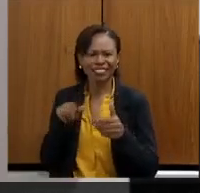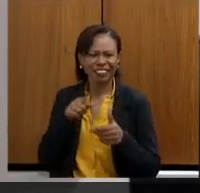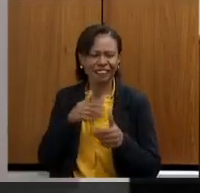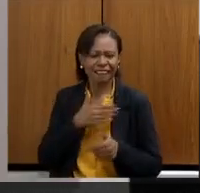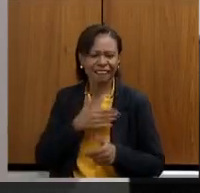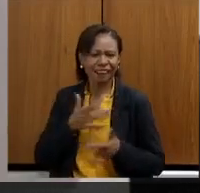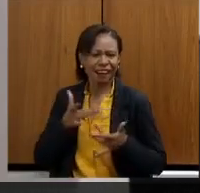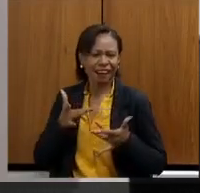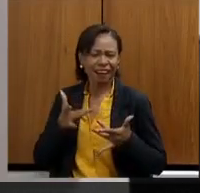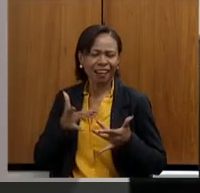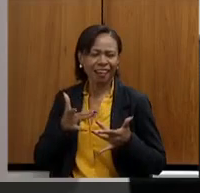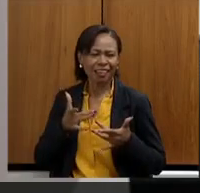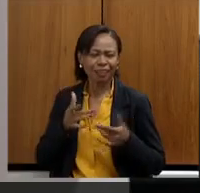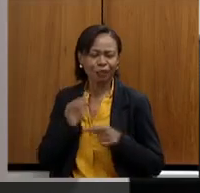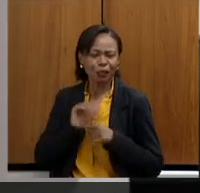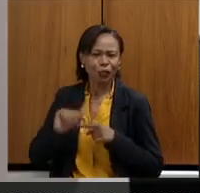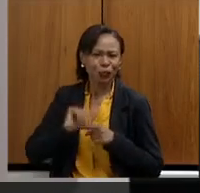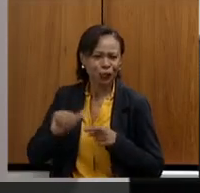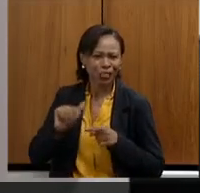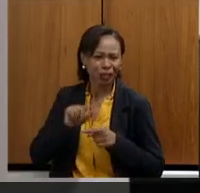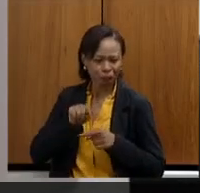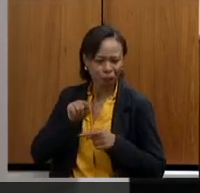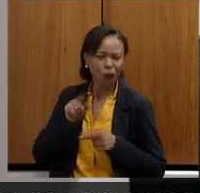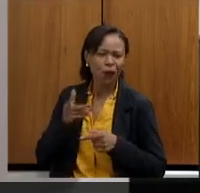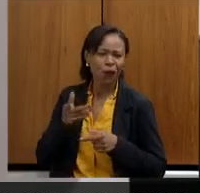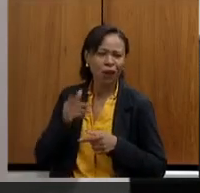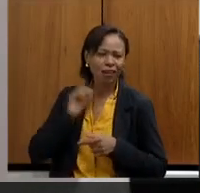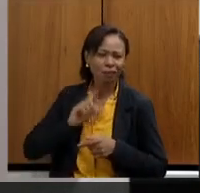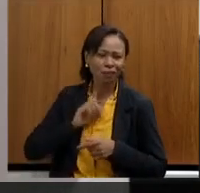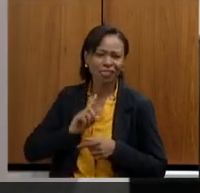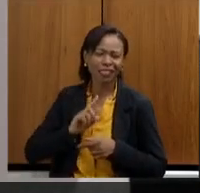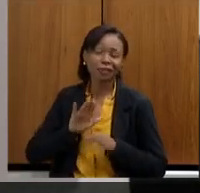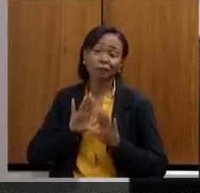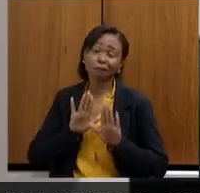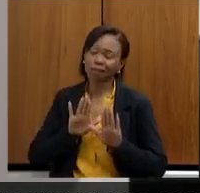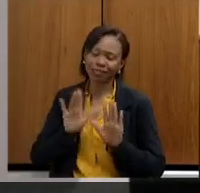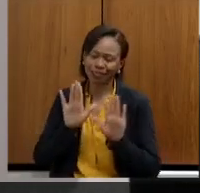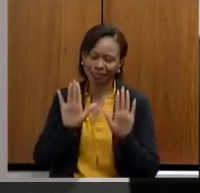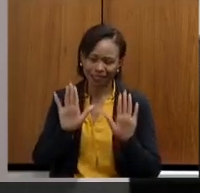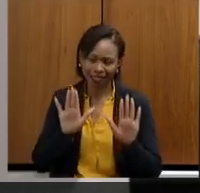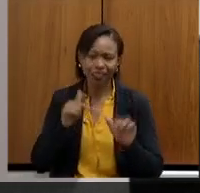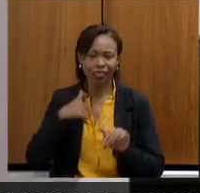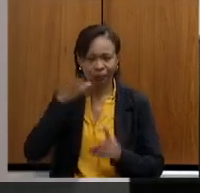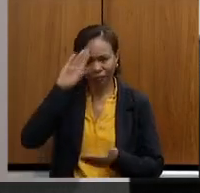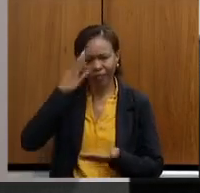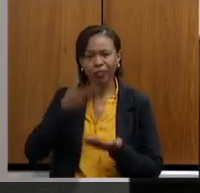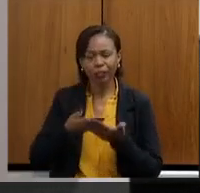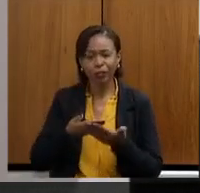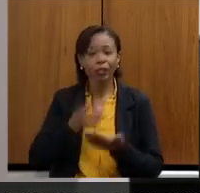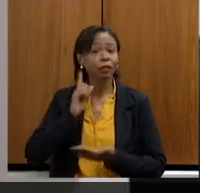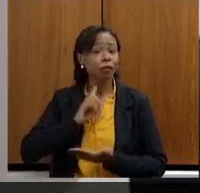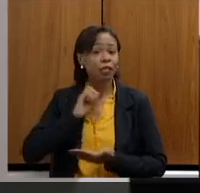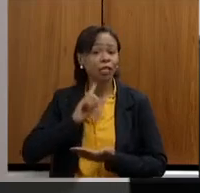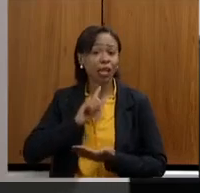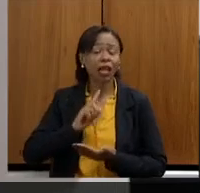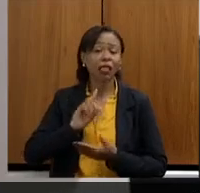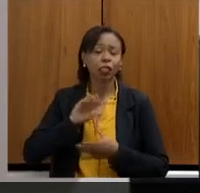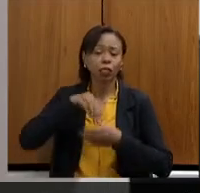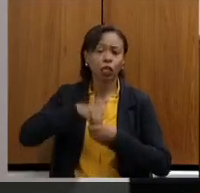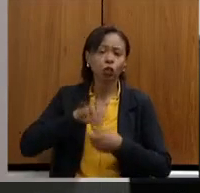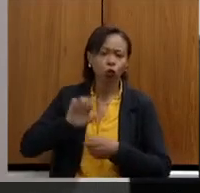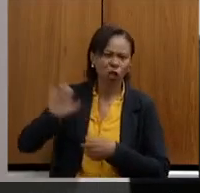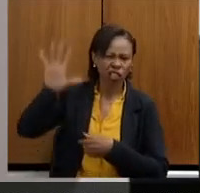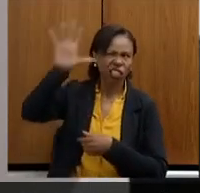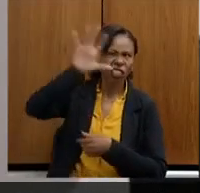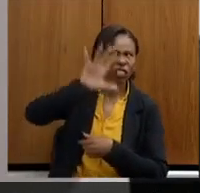gostamos de puxar a sardinha para o nosso lado, mas acredito que Minas Gerais, nos estados brasileiros, certamente foi